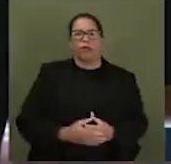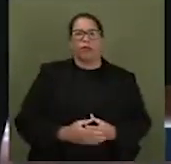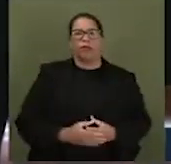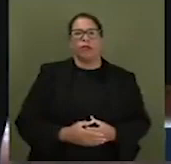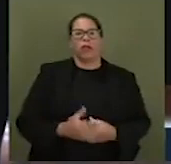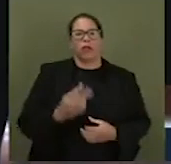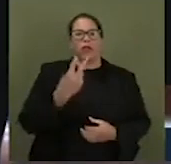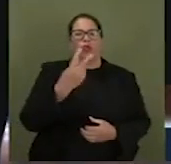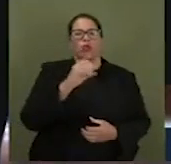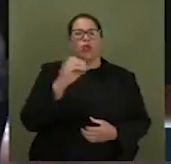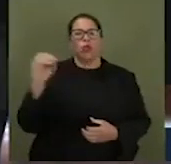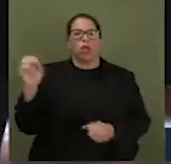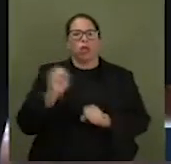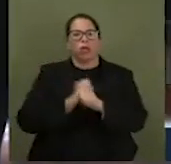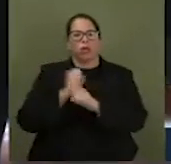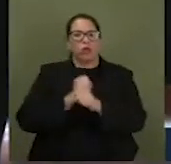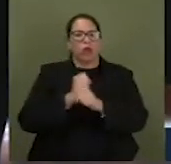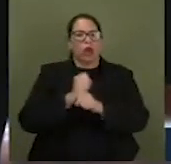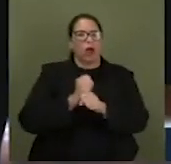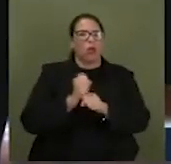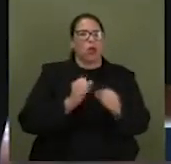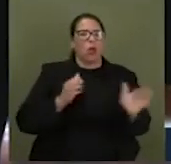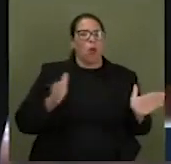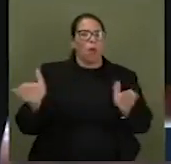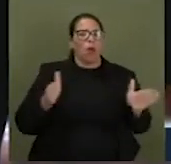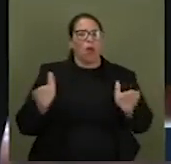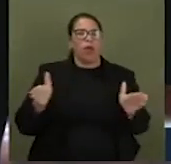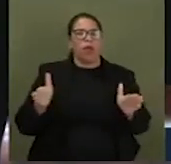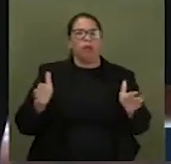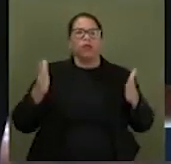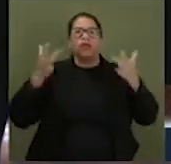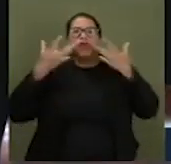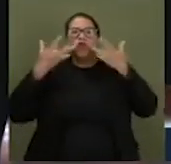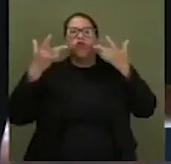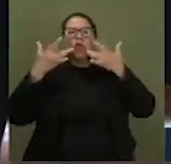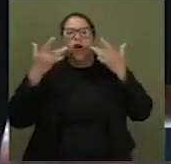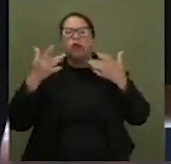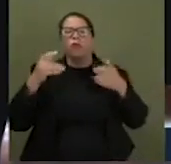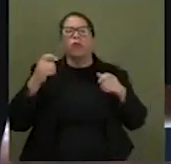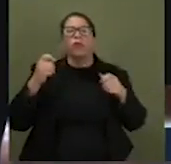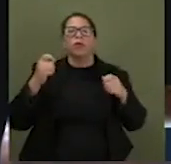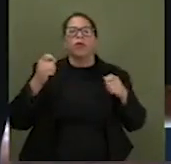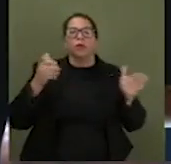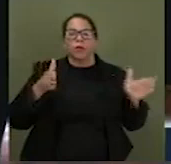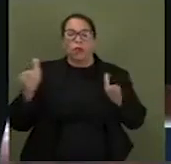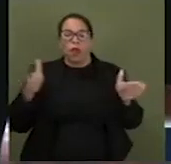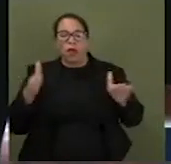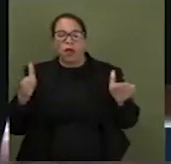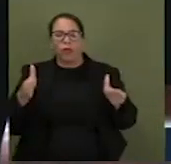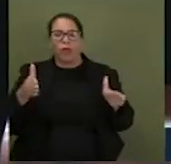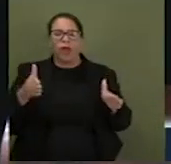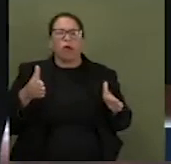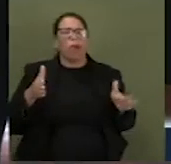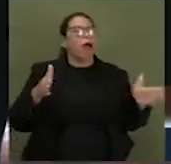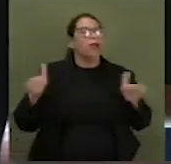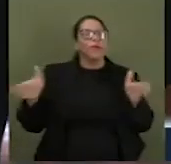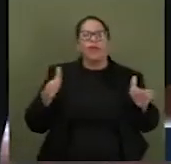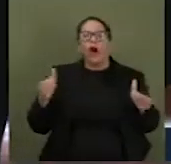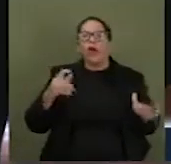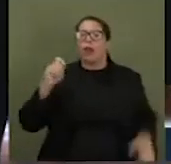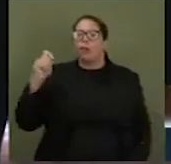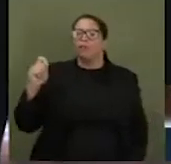anos, uma jornada Senado, 200 anos, uma jornada histórica